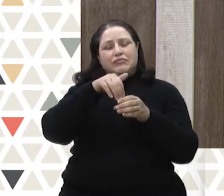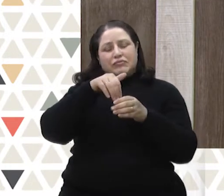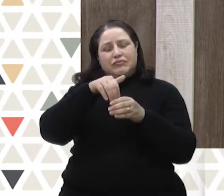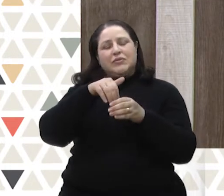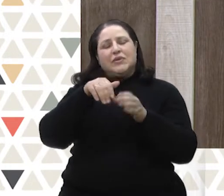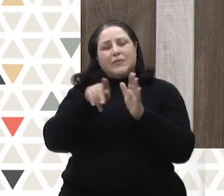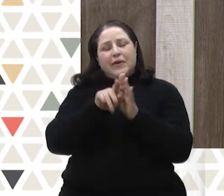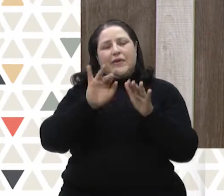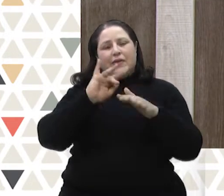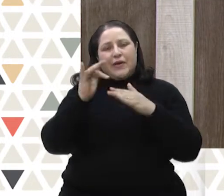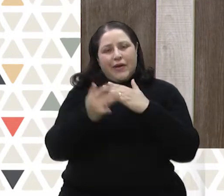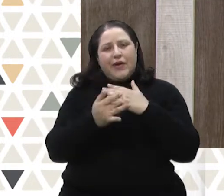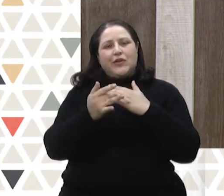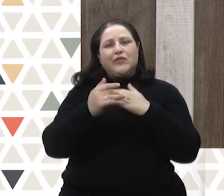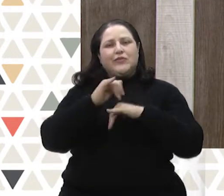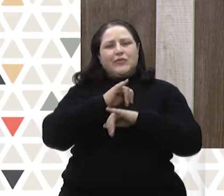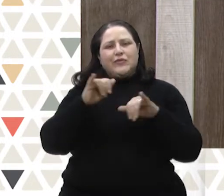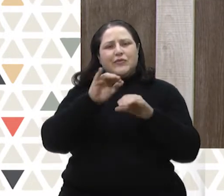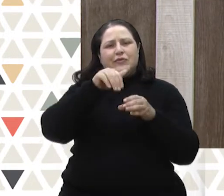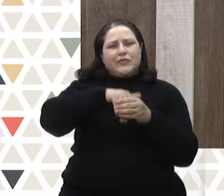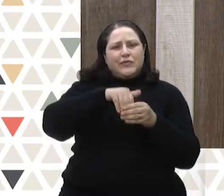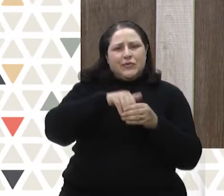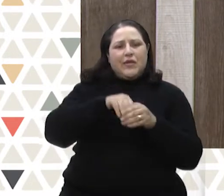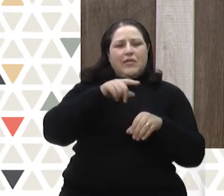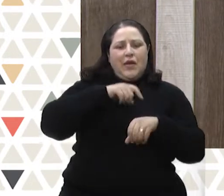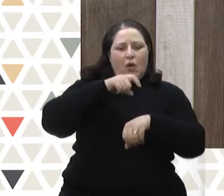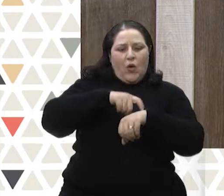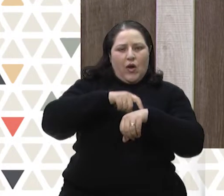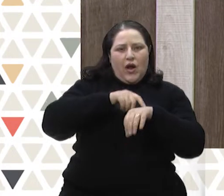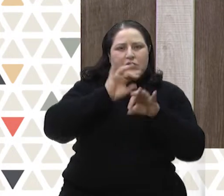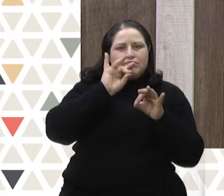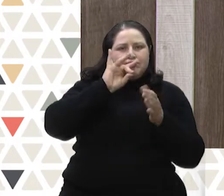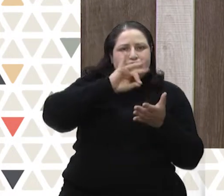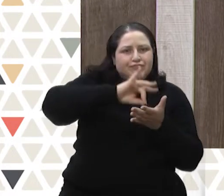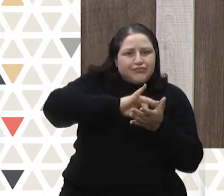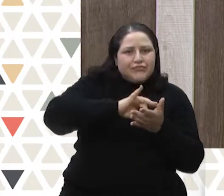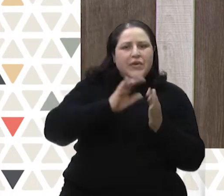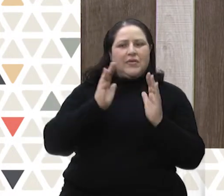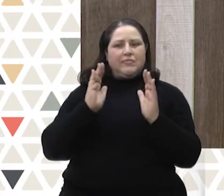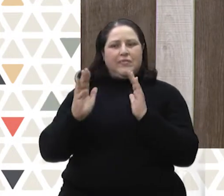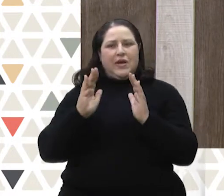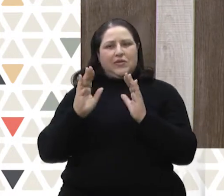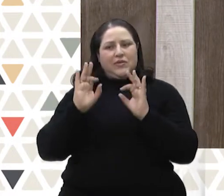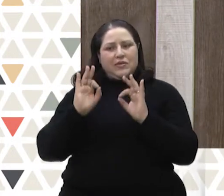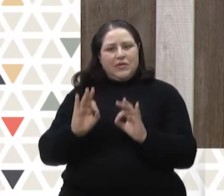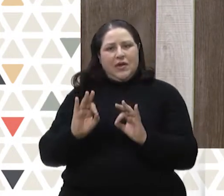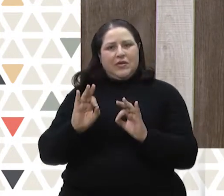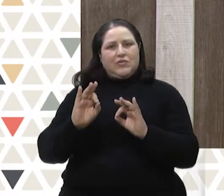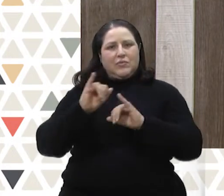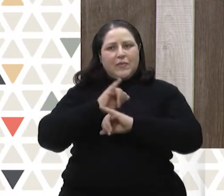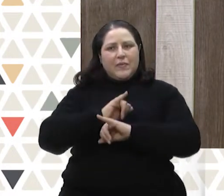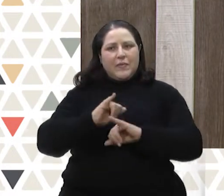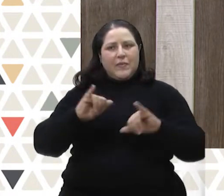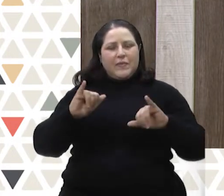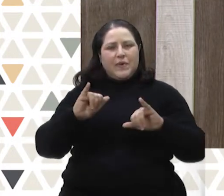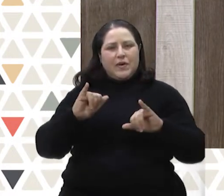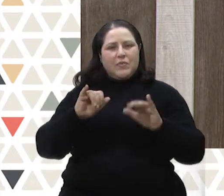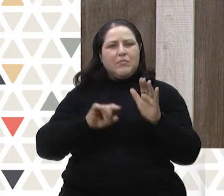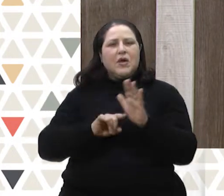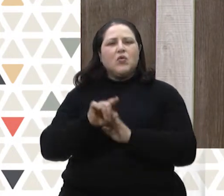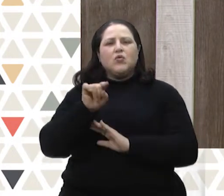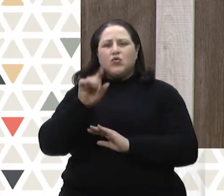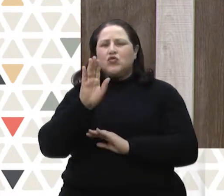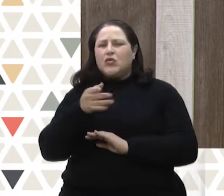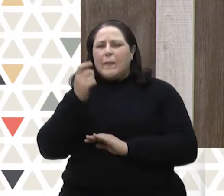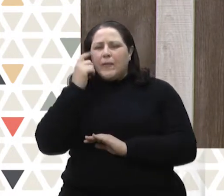até na internet. Elas têm horários fixos e prazos determinados para estarem no ar. Mas você já